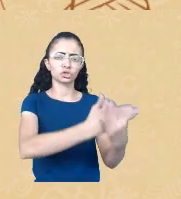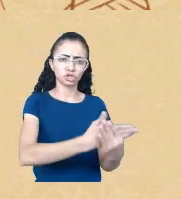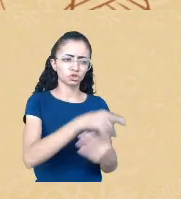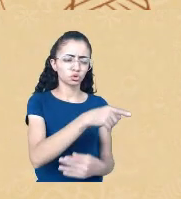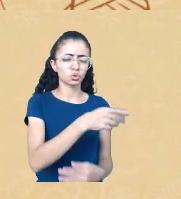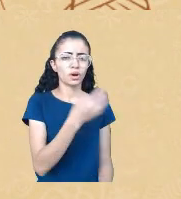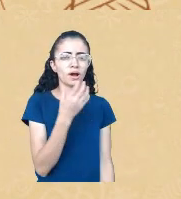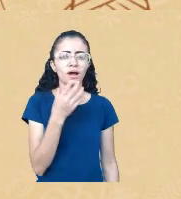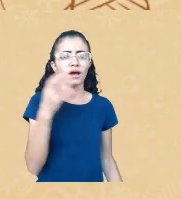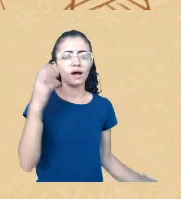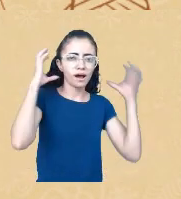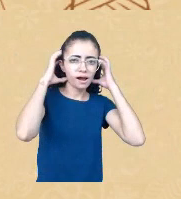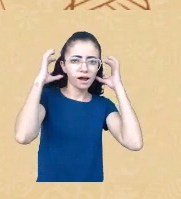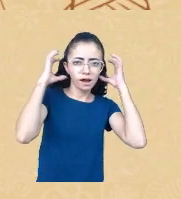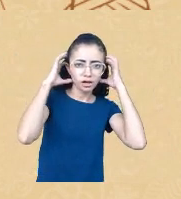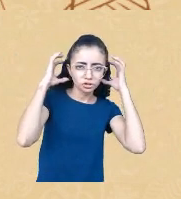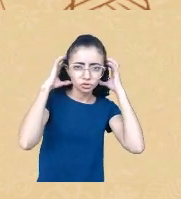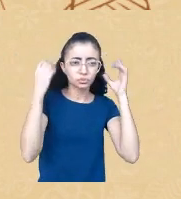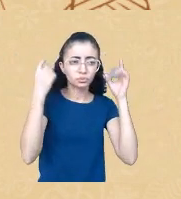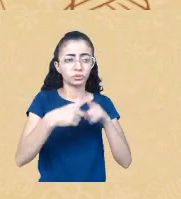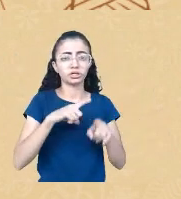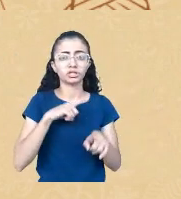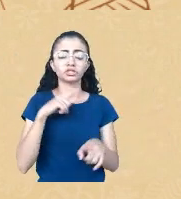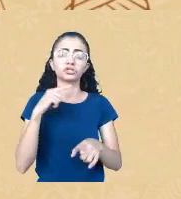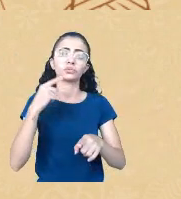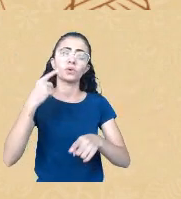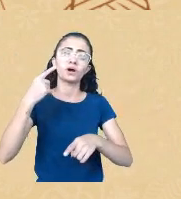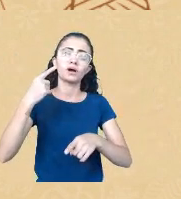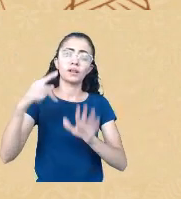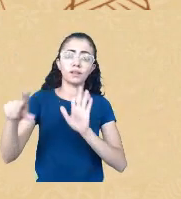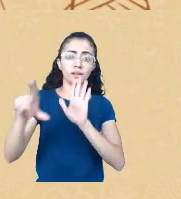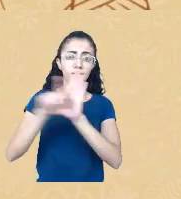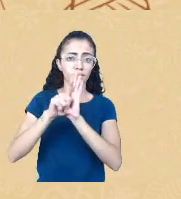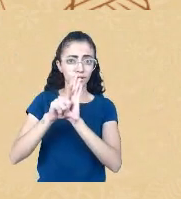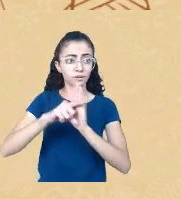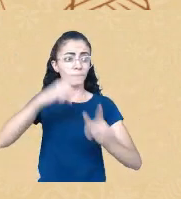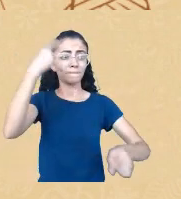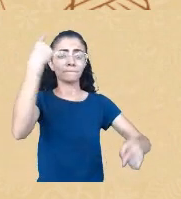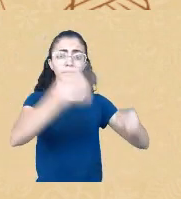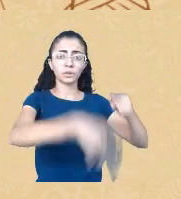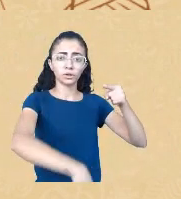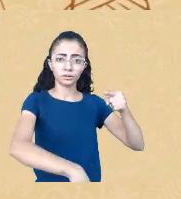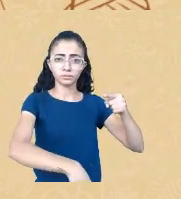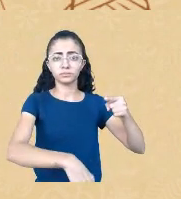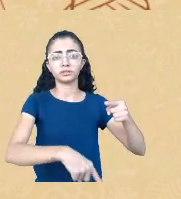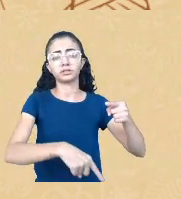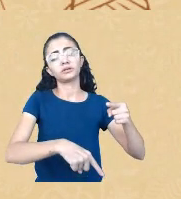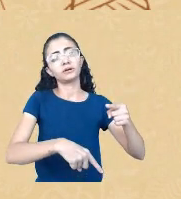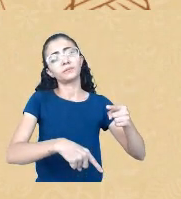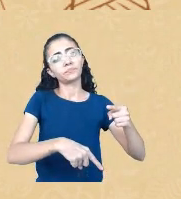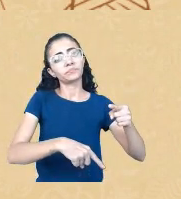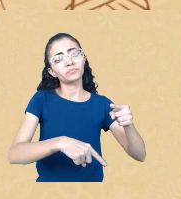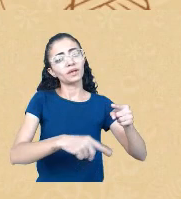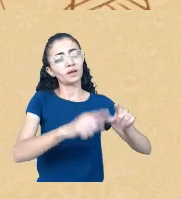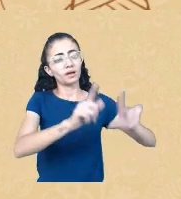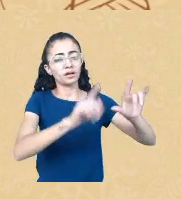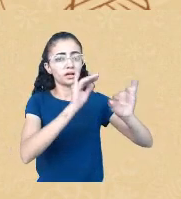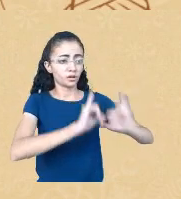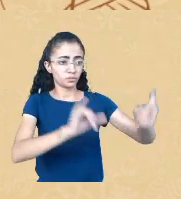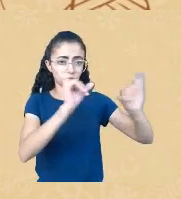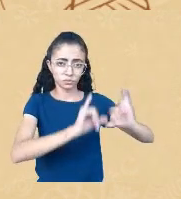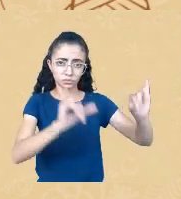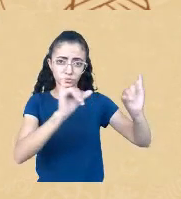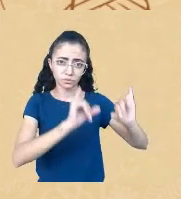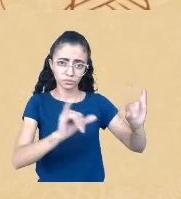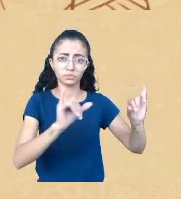haveria uma lei criada na teadura militar que proíbe programas públicos de TV e rádio em língua estrangeira. Vejam